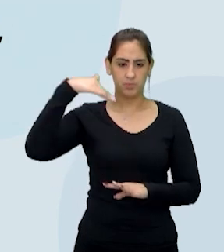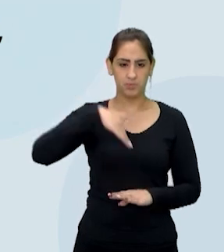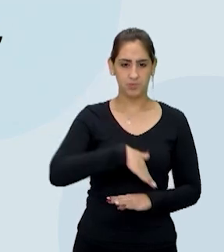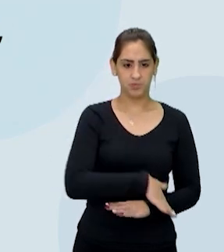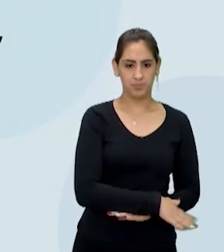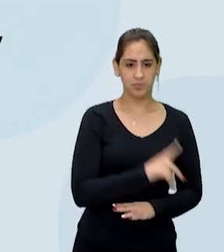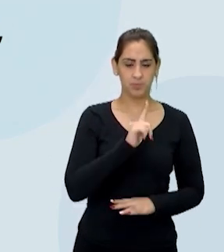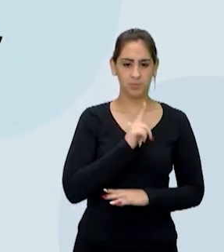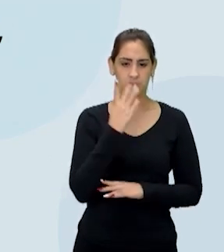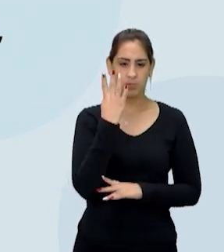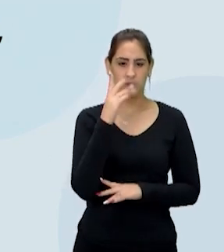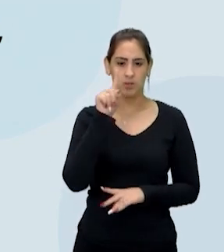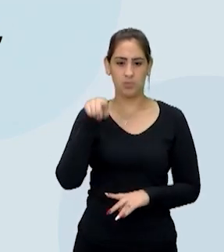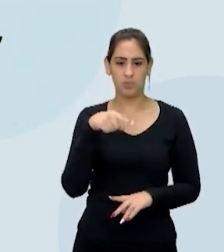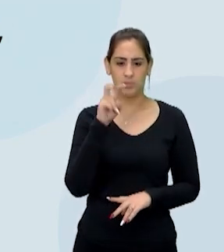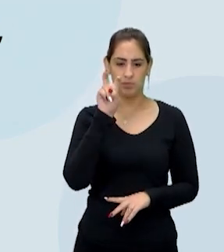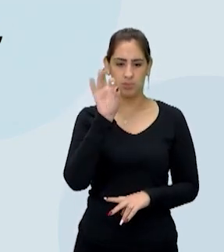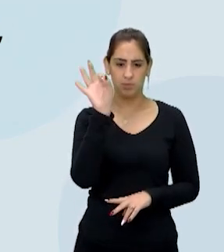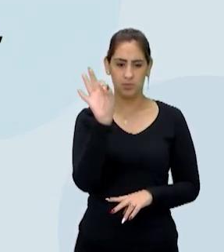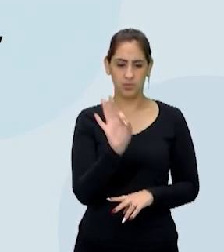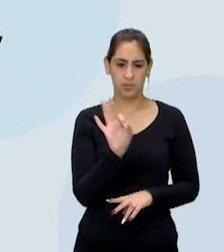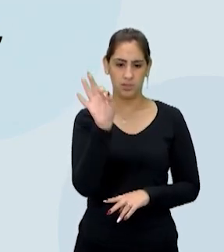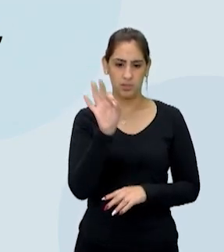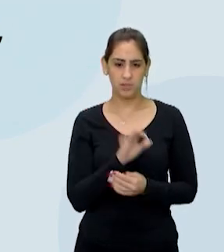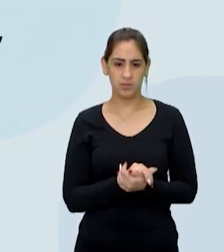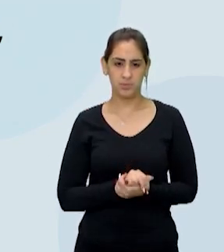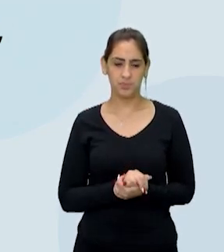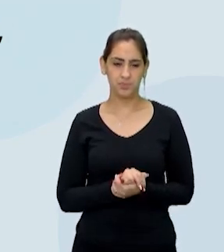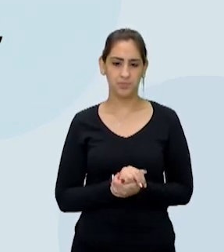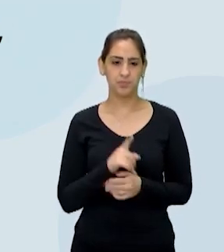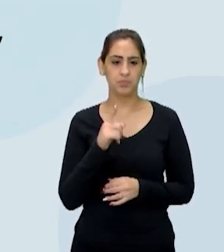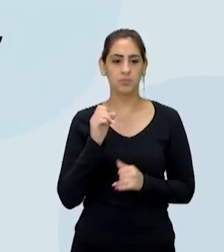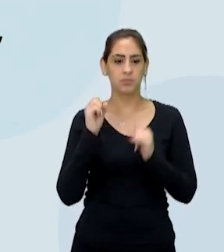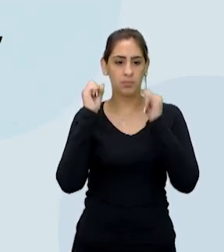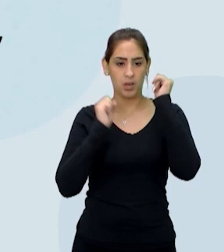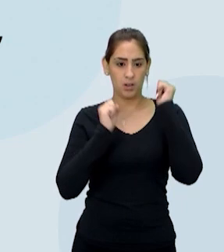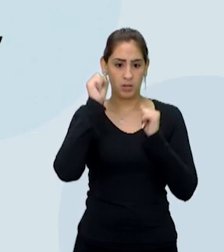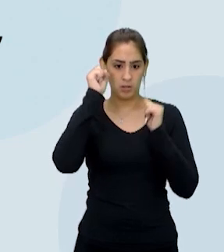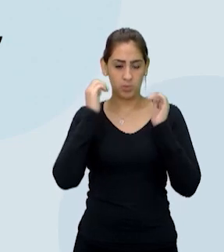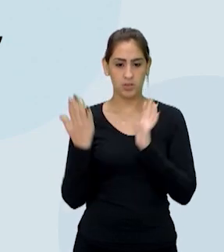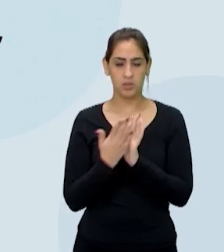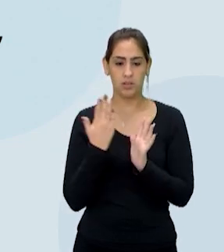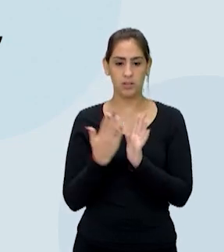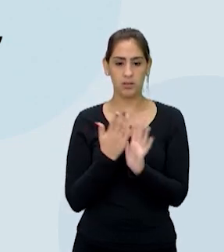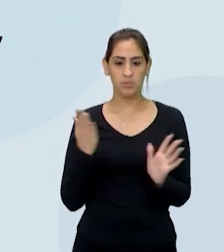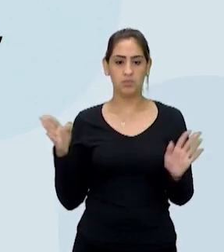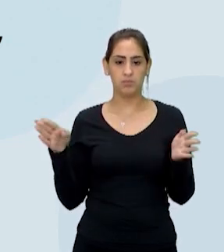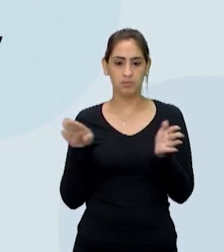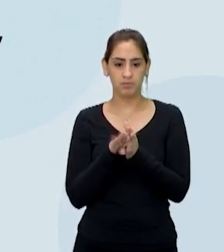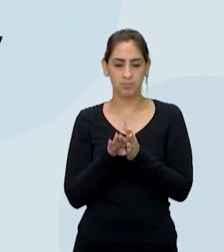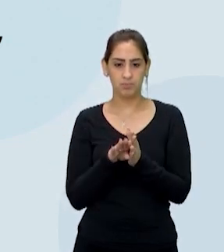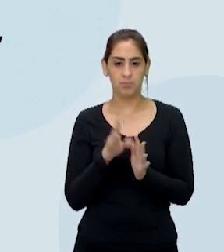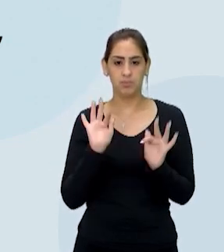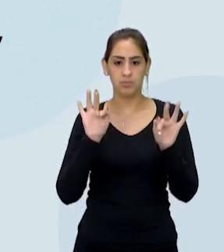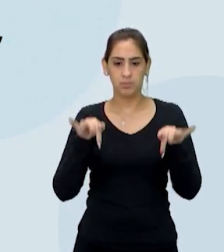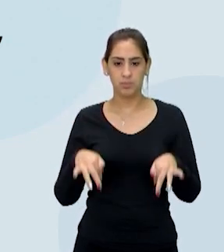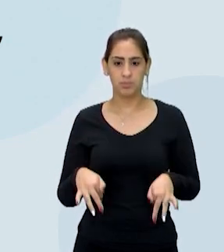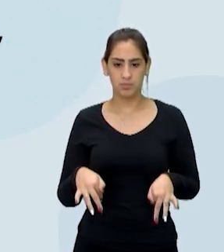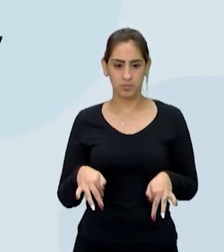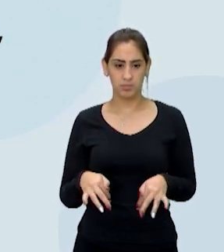inflação de 4,5. Então, a indústria do livro fechou em queda em